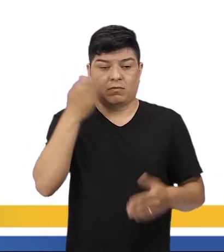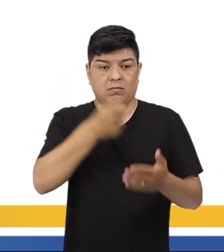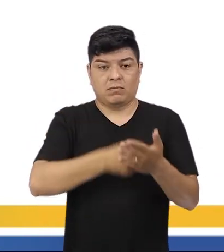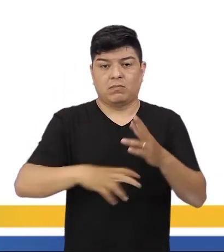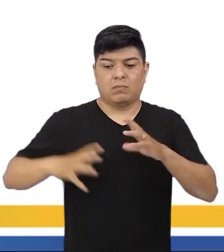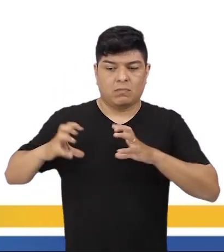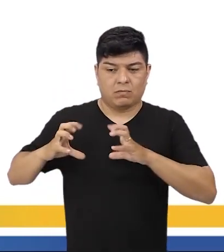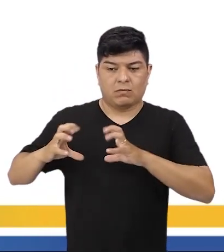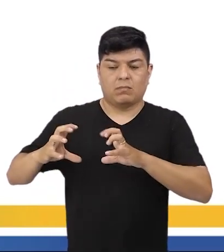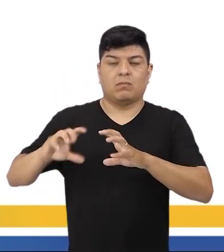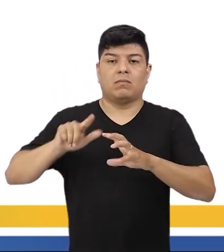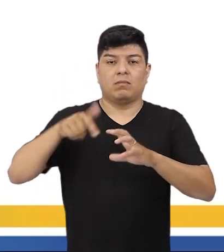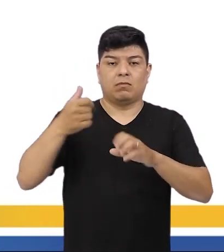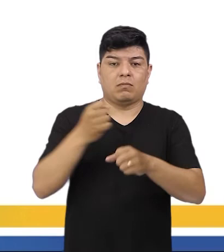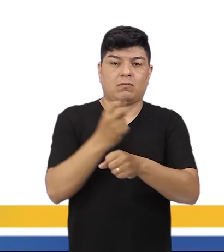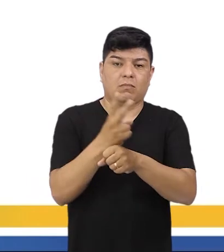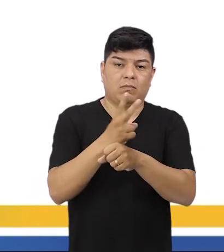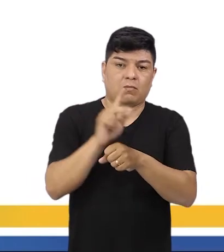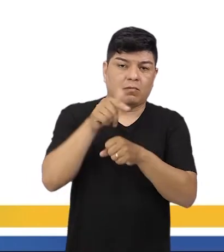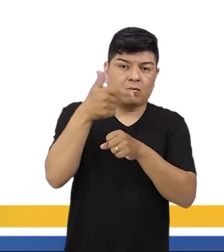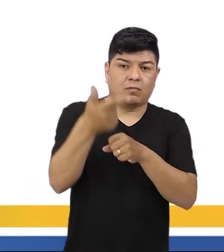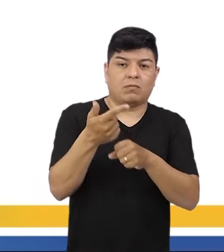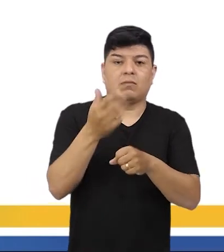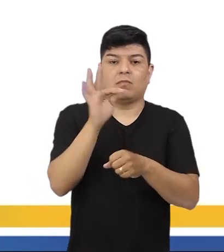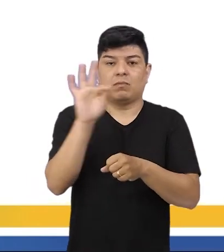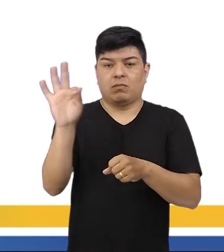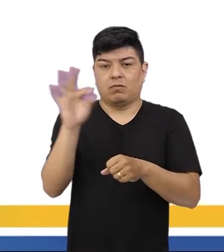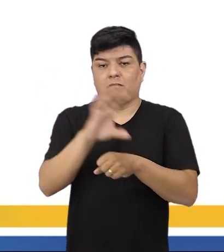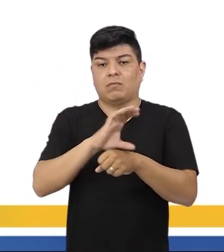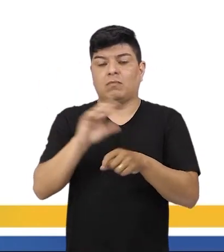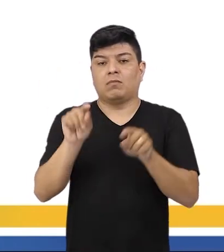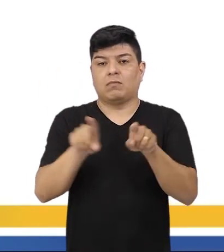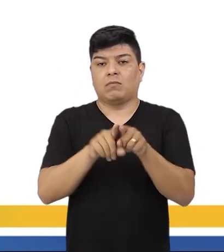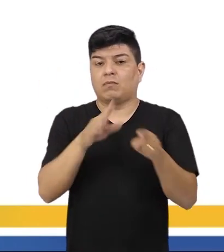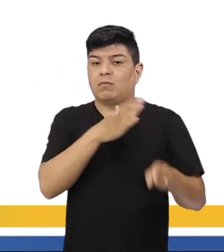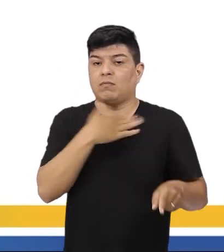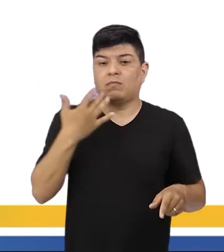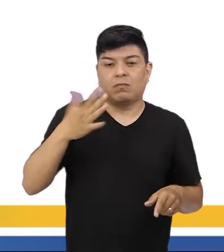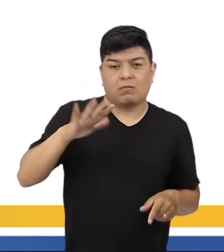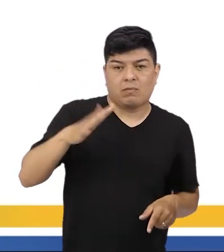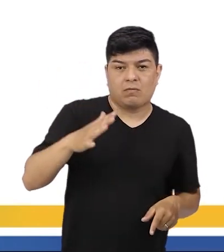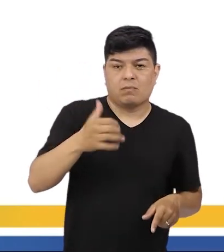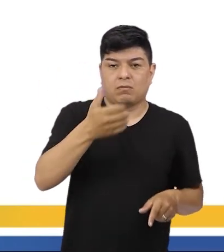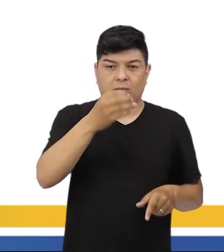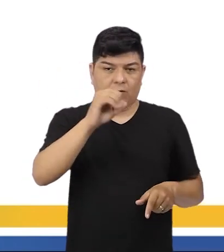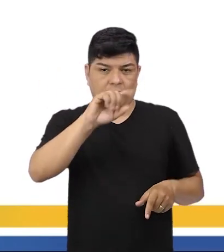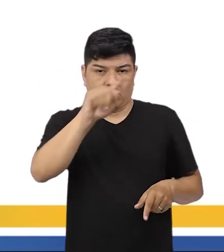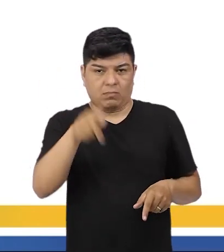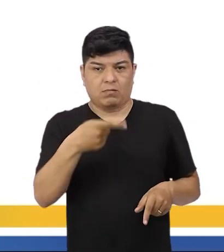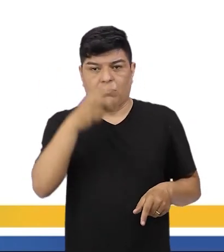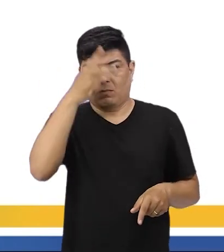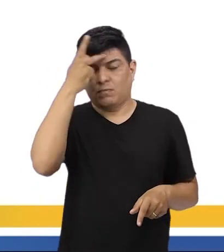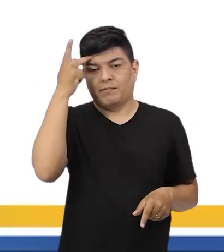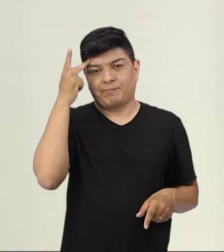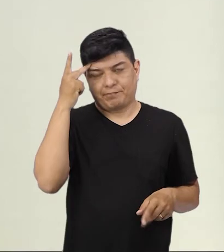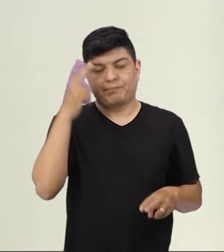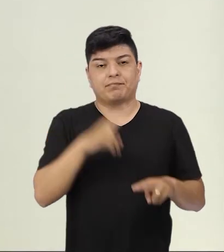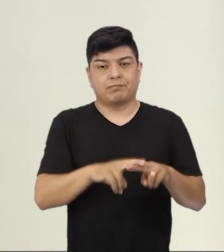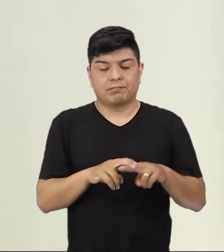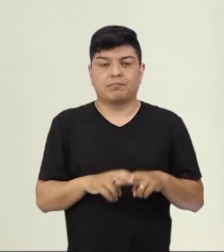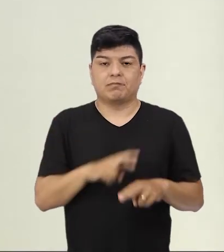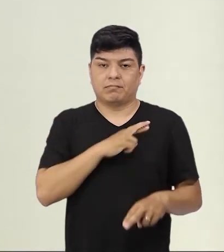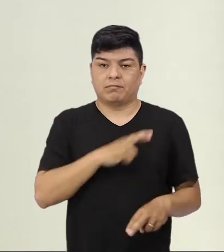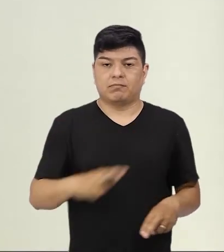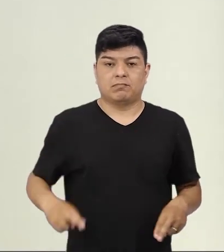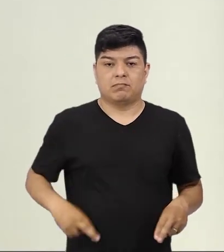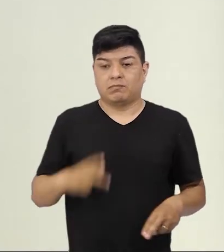os revoltosos. E mais de dois anos de conflito, a Revolução Federalista causou a morte de aproximadamente 10 mil pessoas, né? E aí os